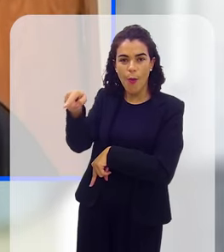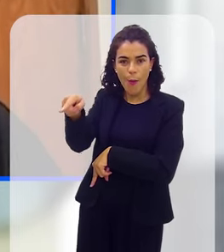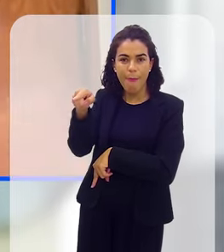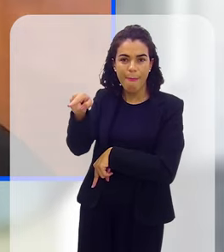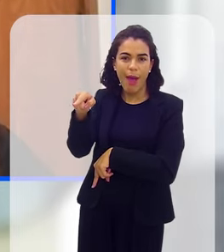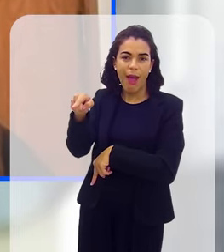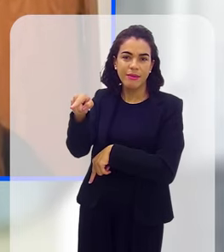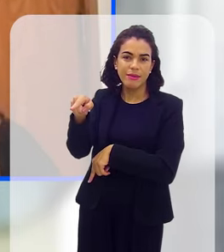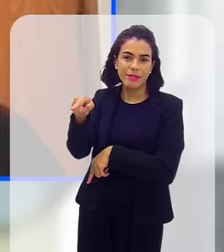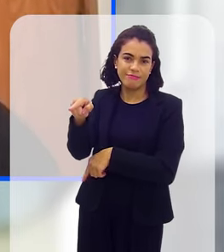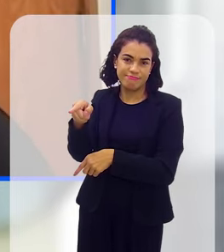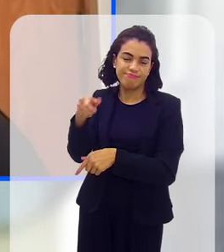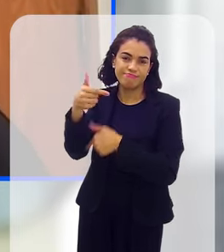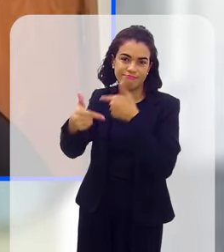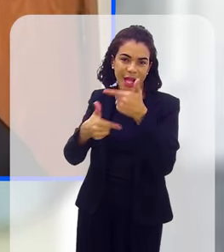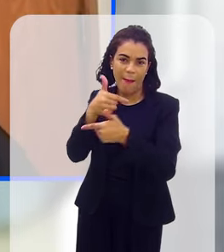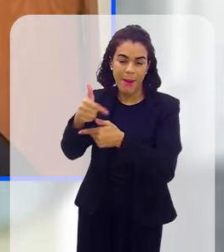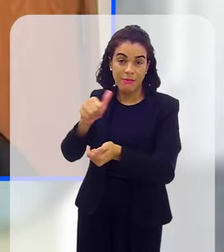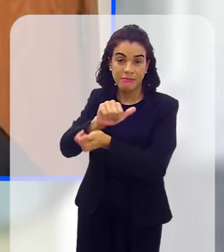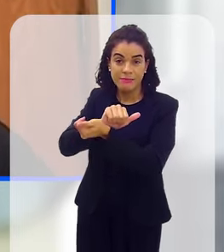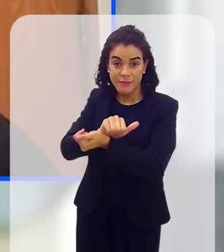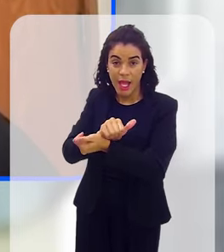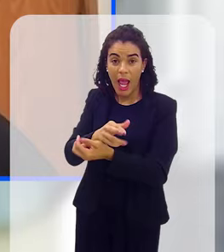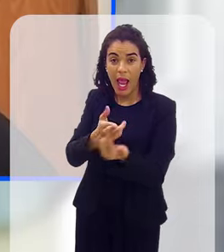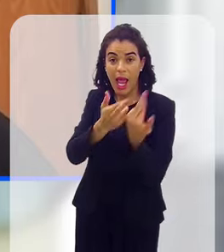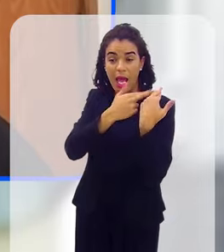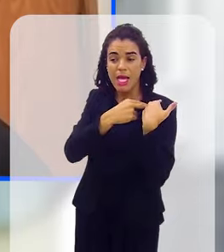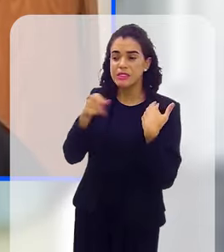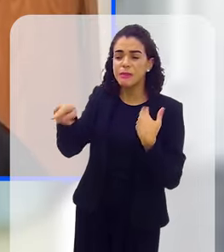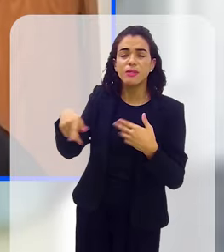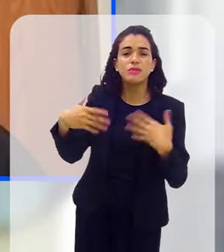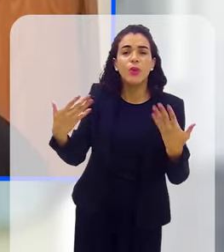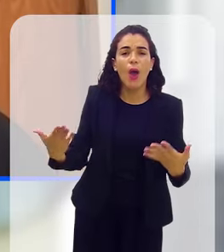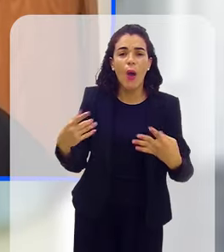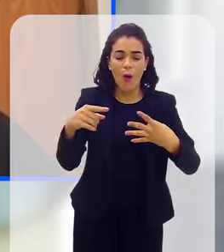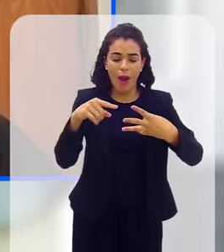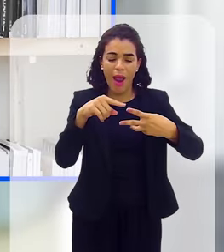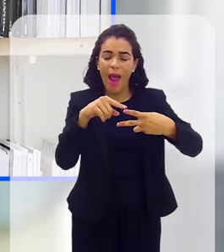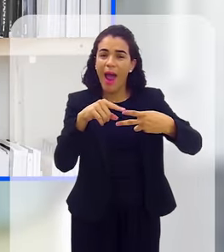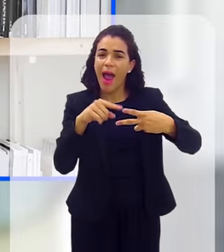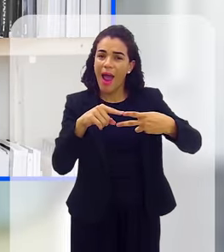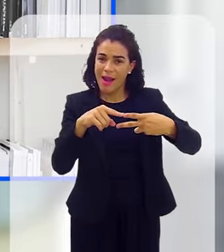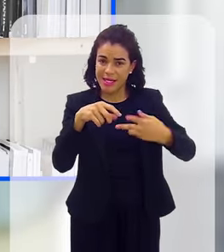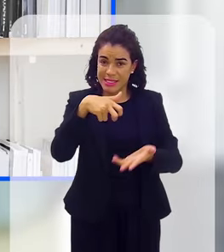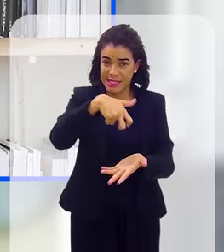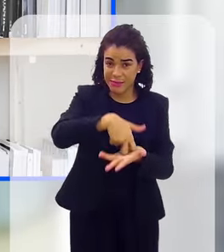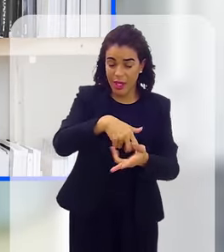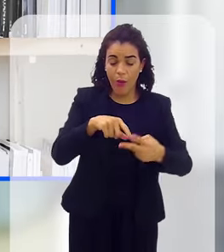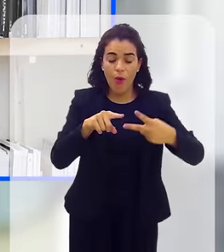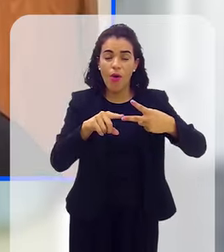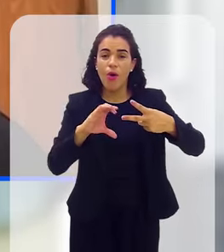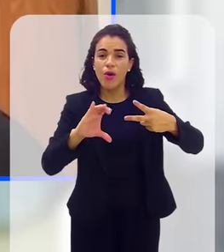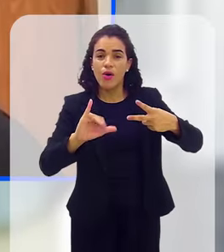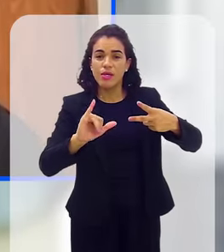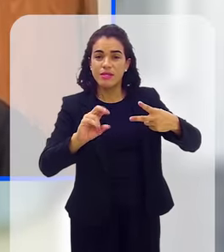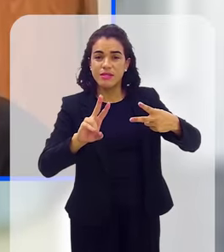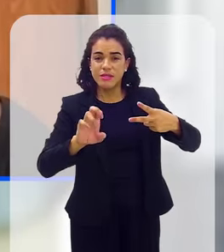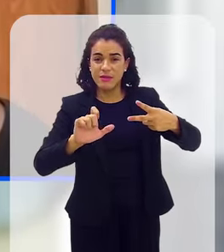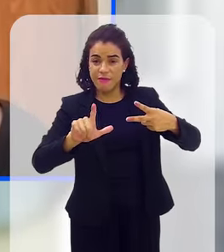apontar se a responsabilidade é na esfera civil ou na esfera criminal. Perfeito.